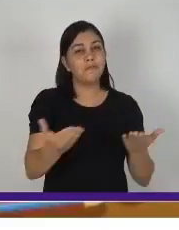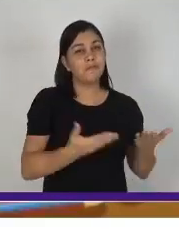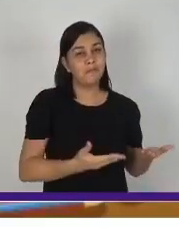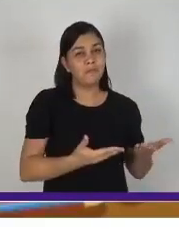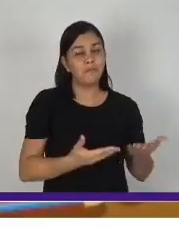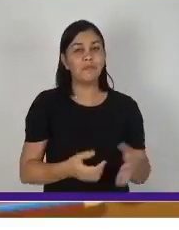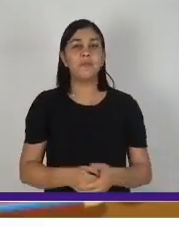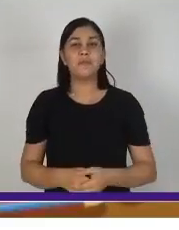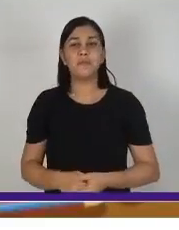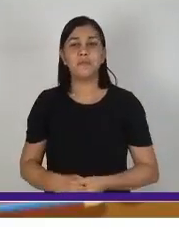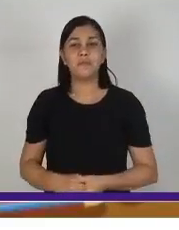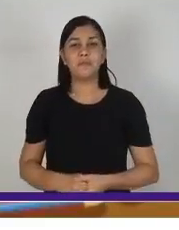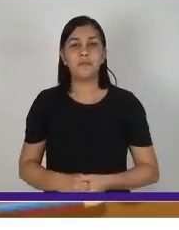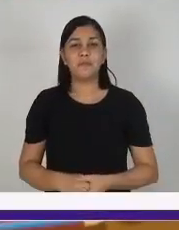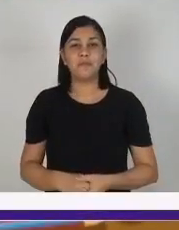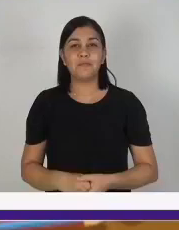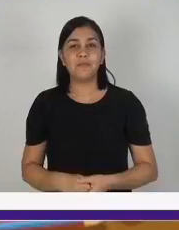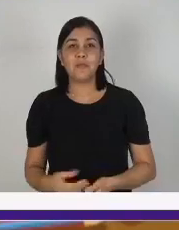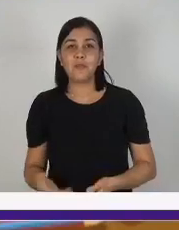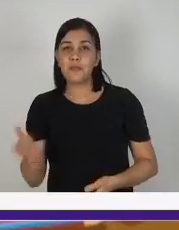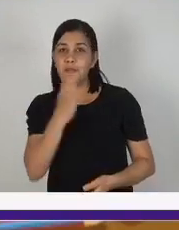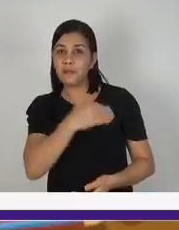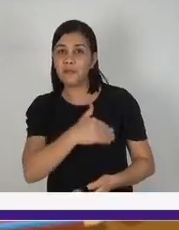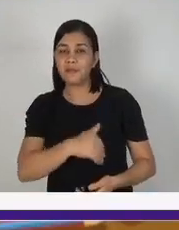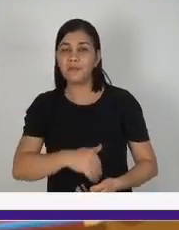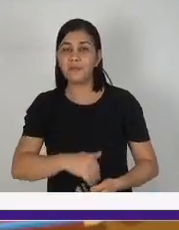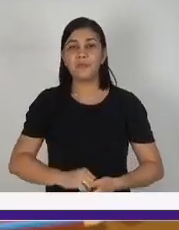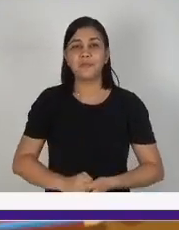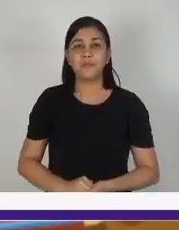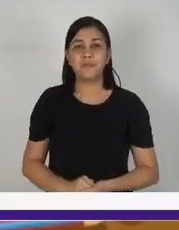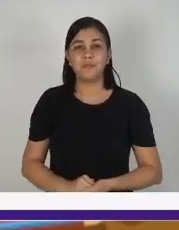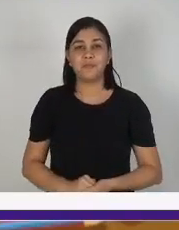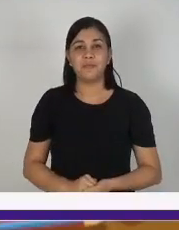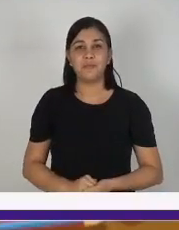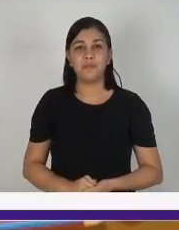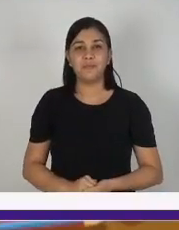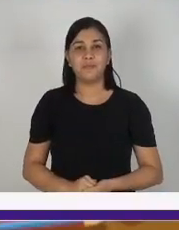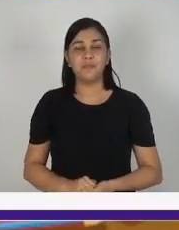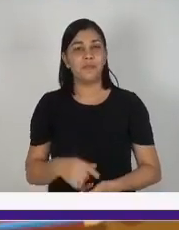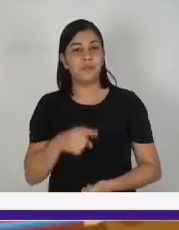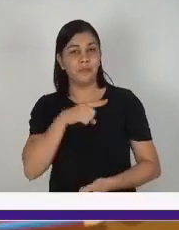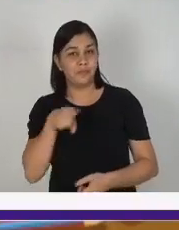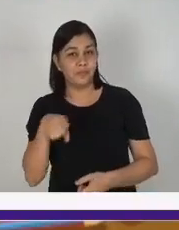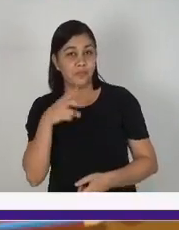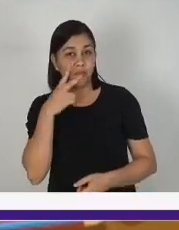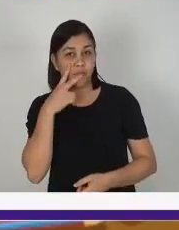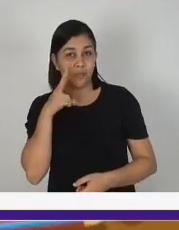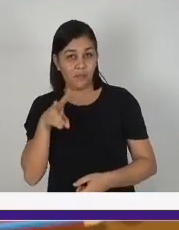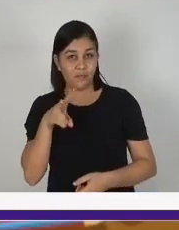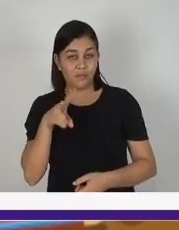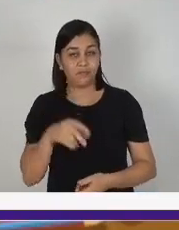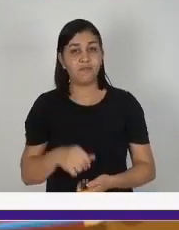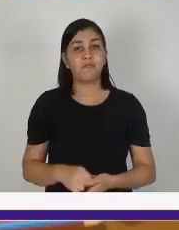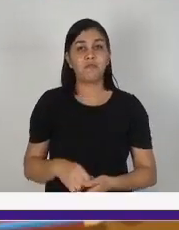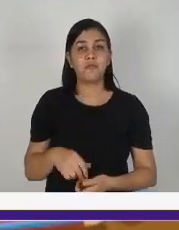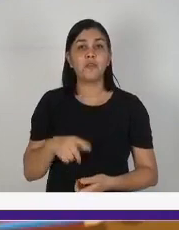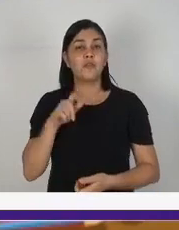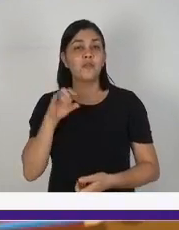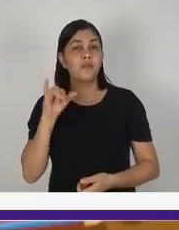Venha logo para a loja do Lift. Você viu? O Lift, ele utiliza uma